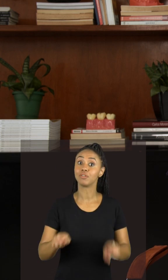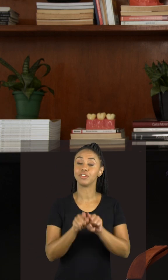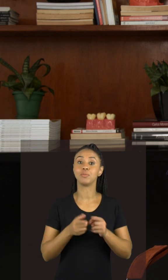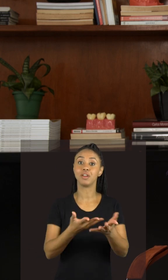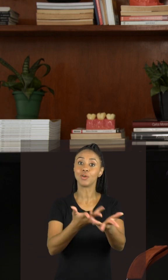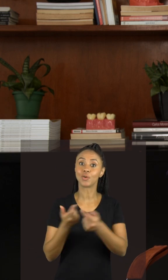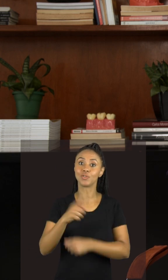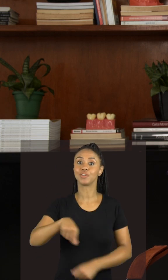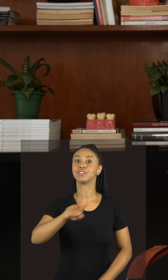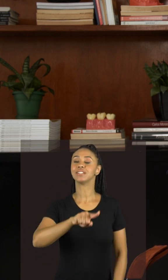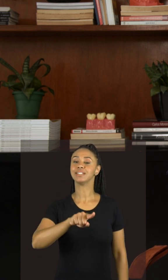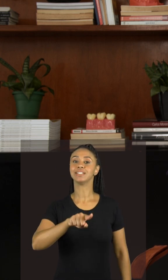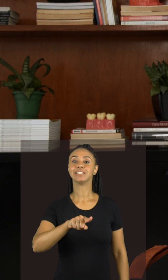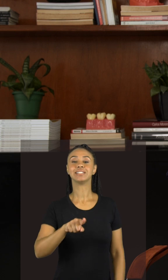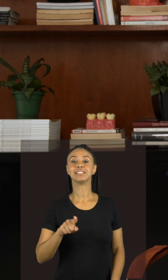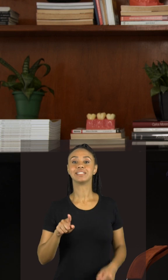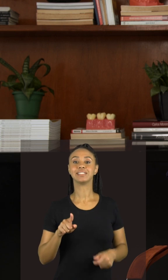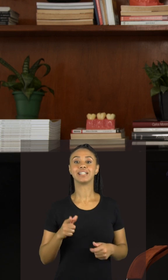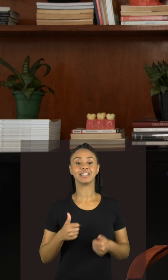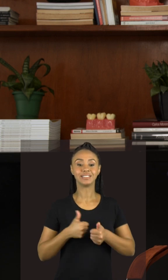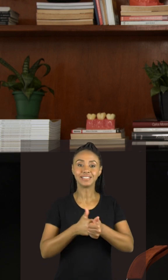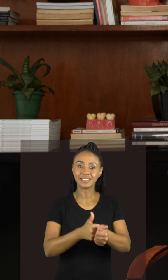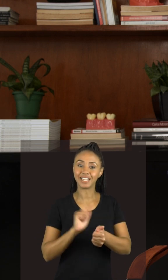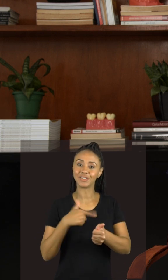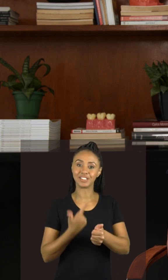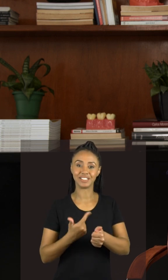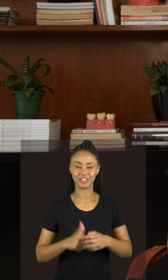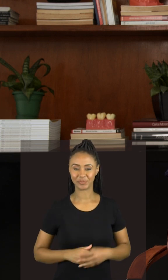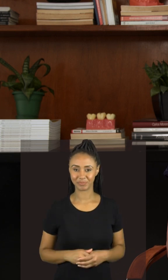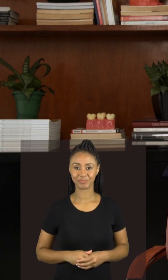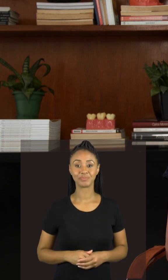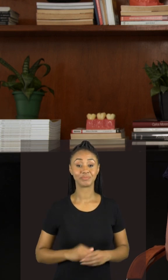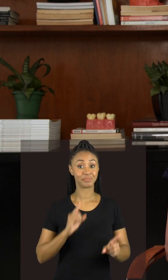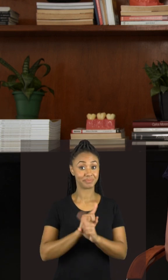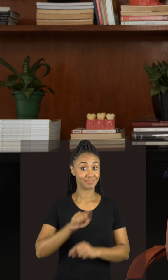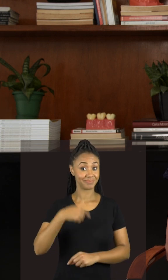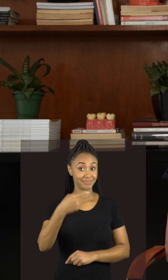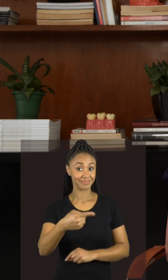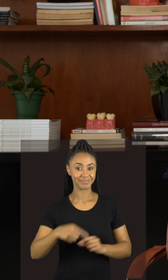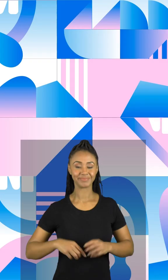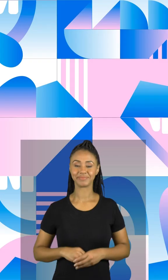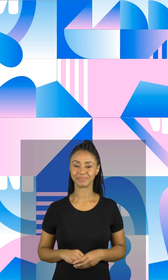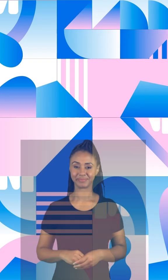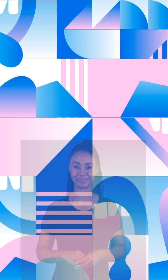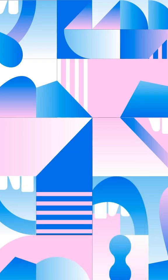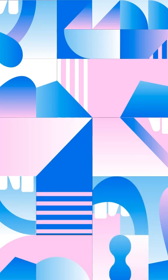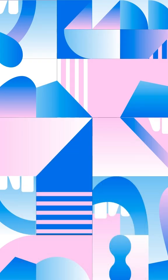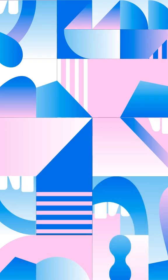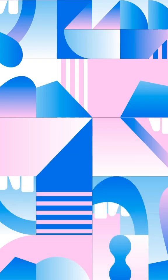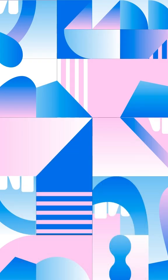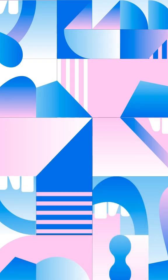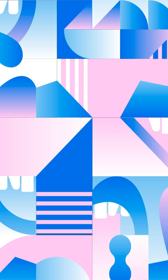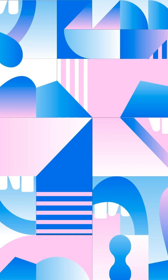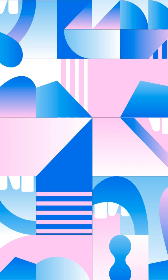para que vocês acessem e nos sigam até lá até o próximo da boca pra fora Tchau